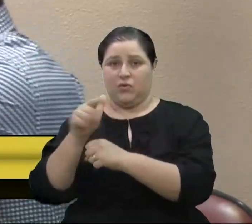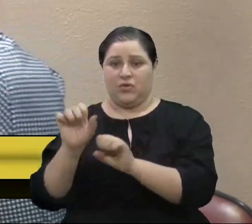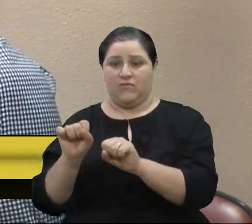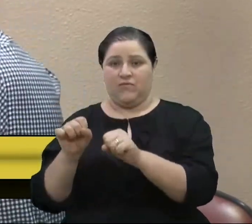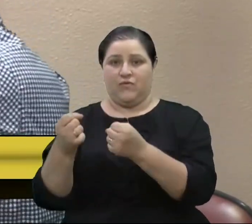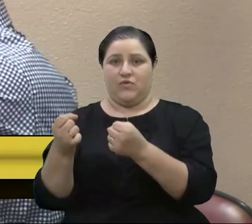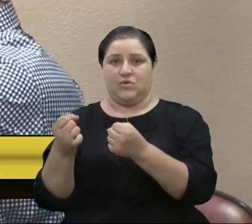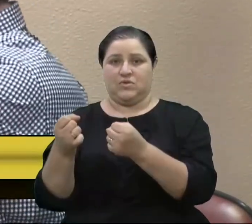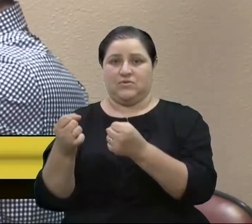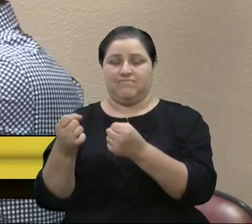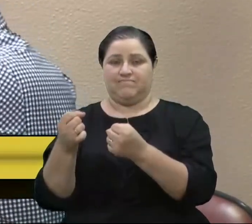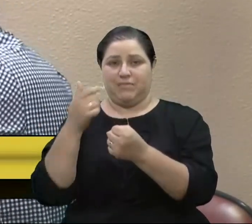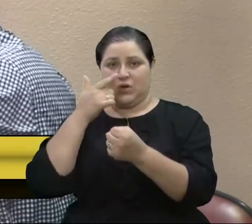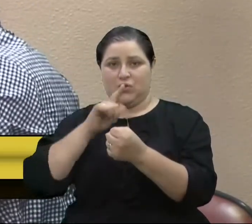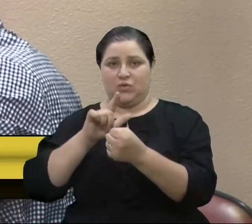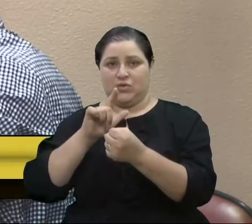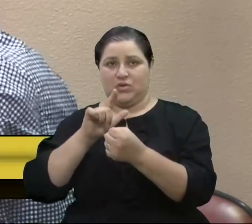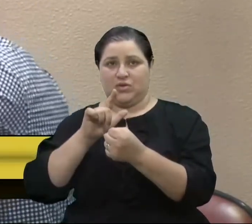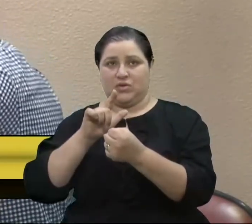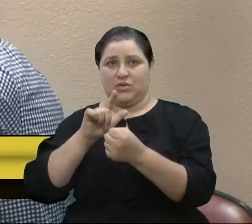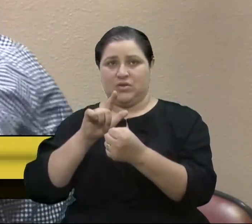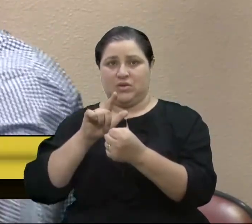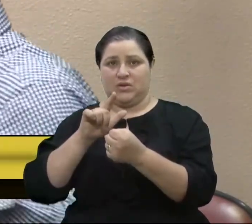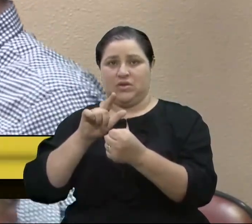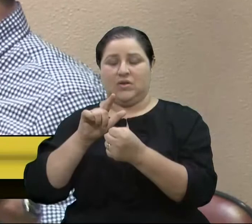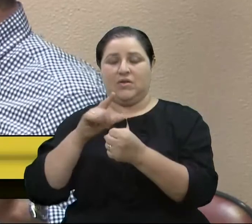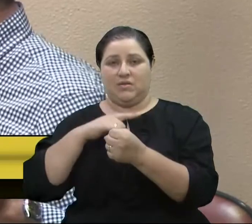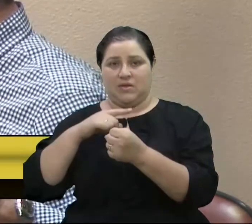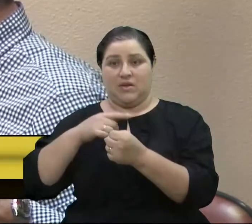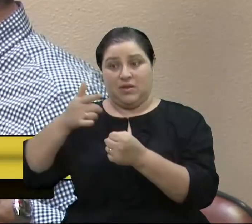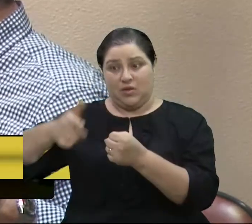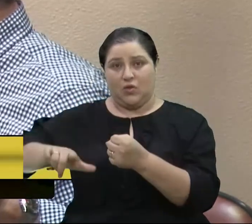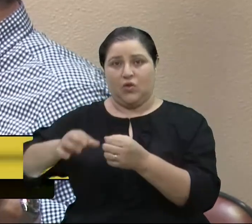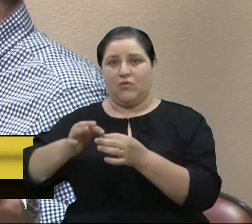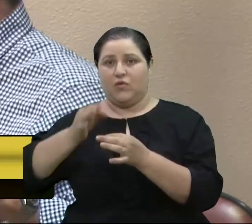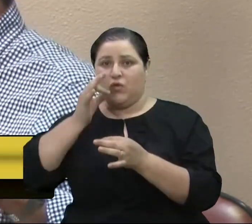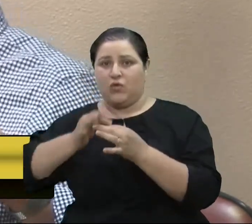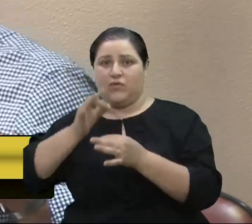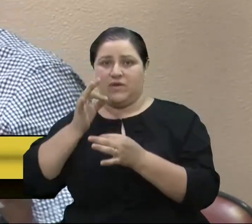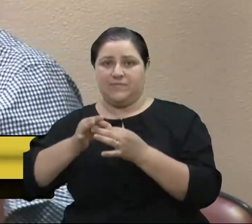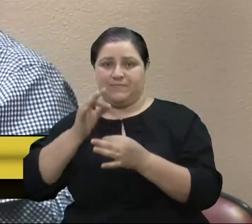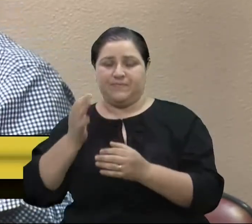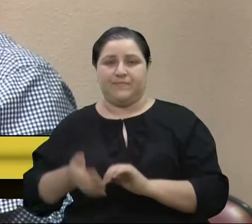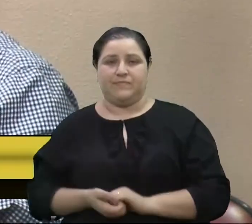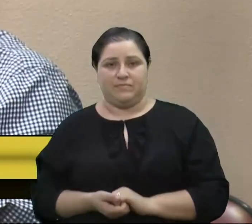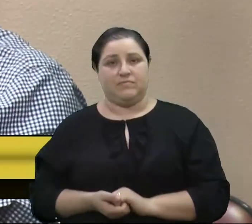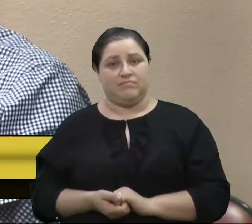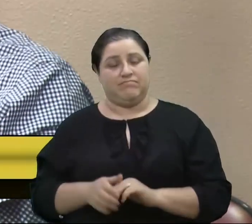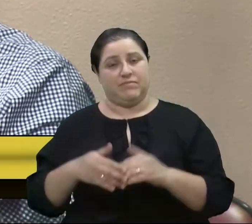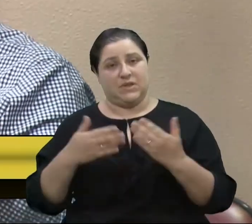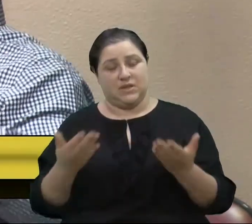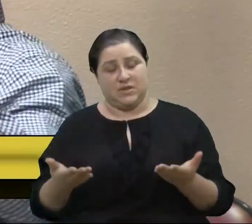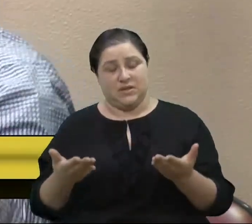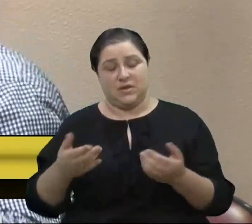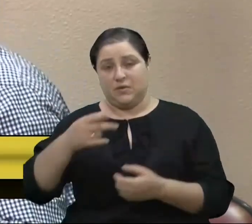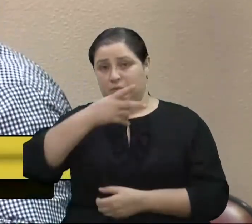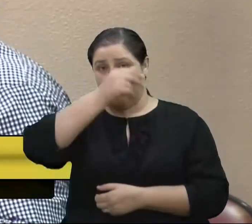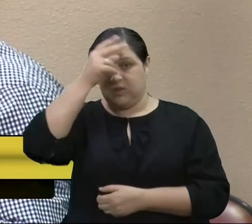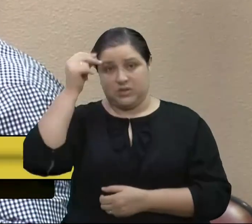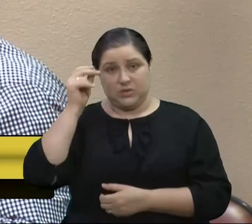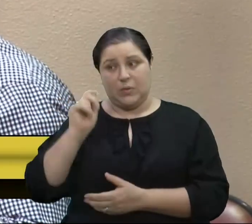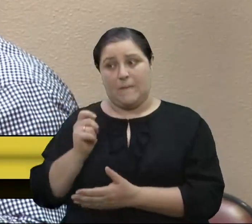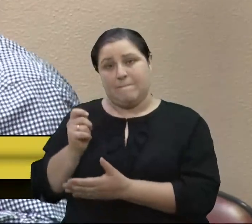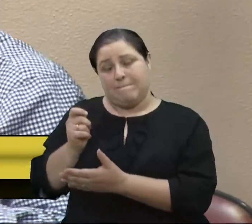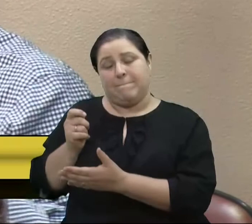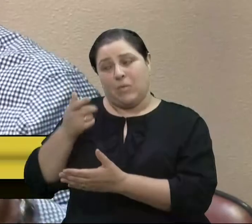suficiente, rainha Tatiana, para produzir novamente. Então, o município até que está apagando